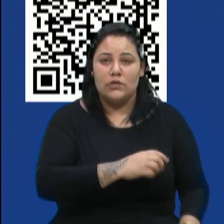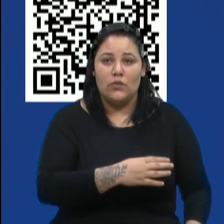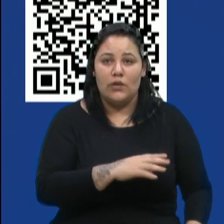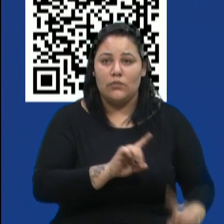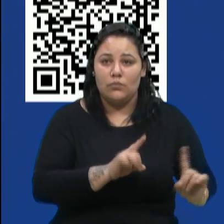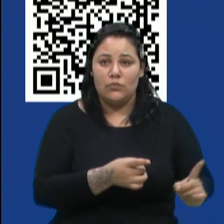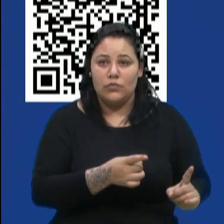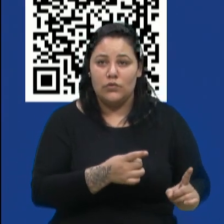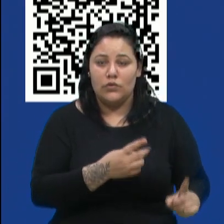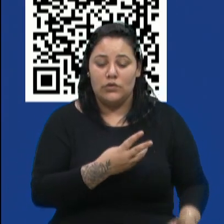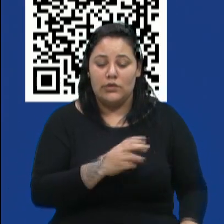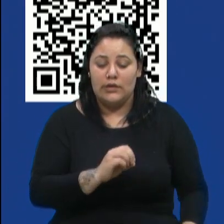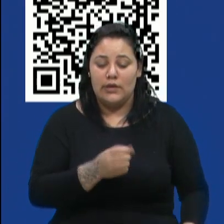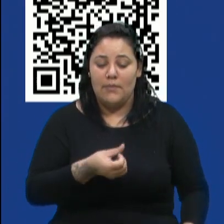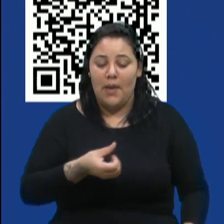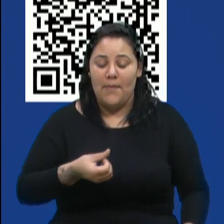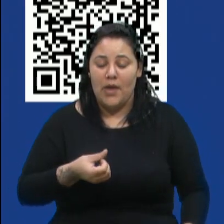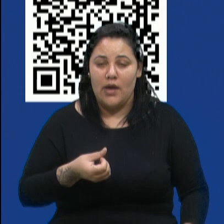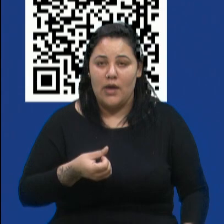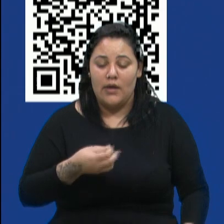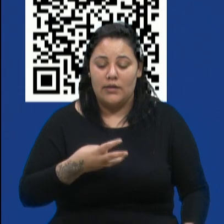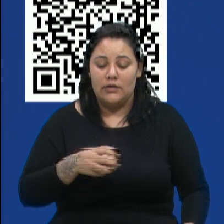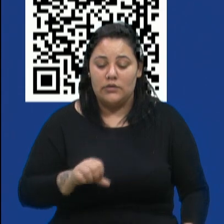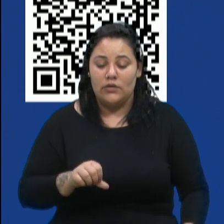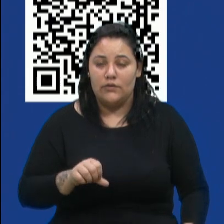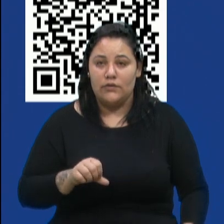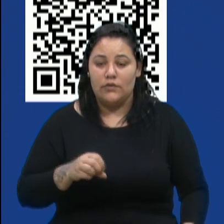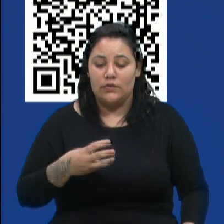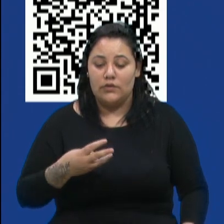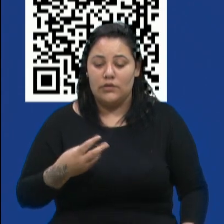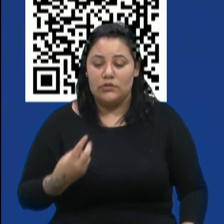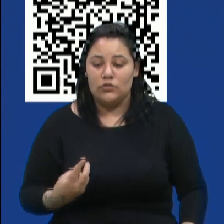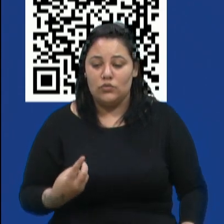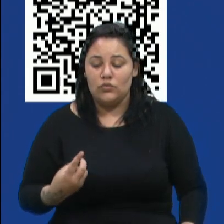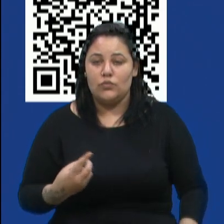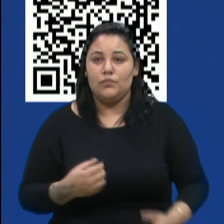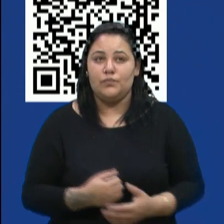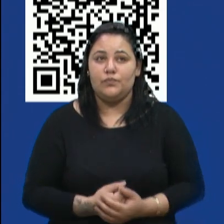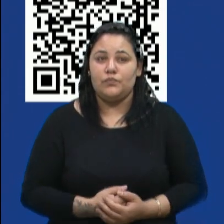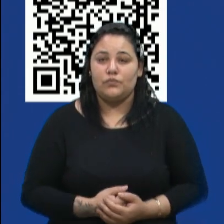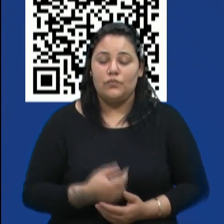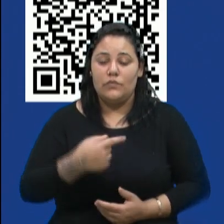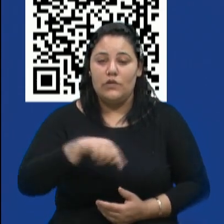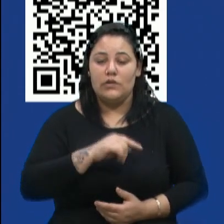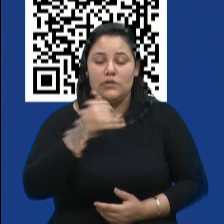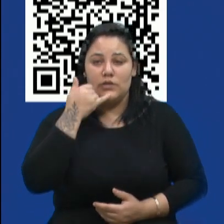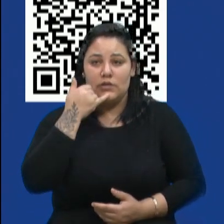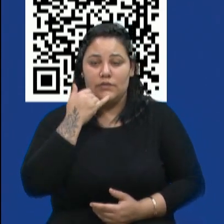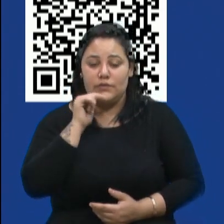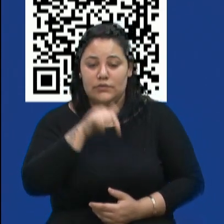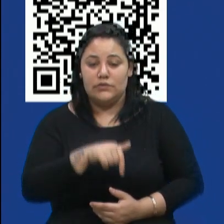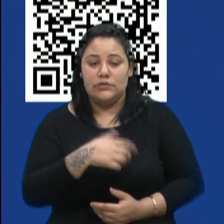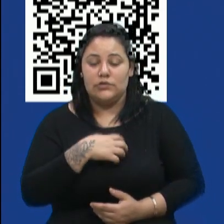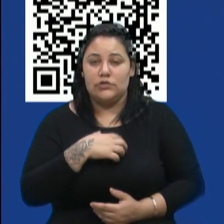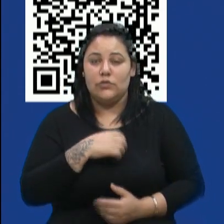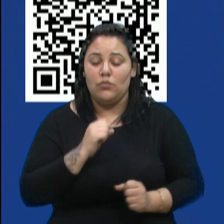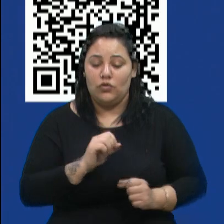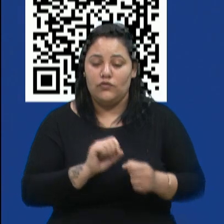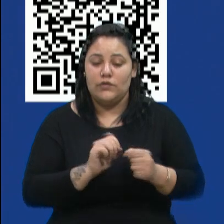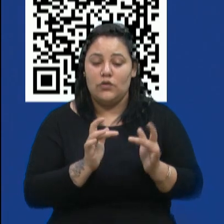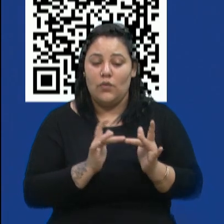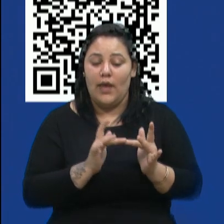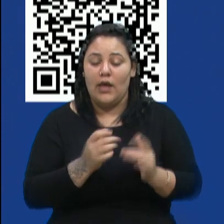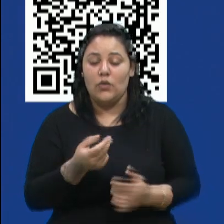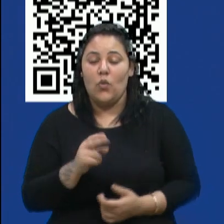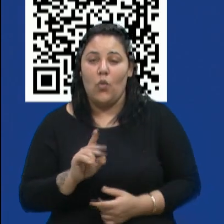-3066-3931. Esses telefones, assim, podem entrar em contato, ou